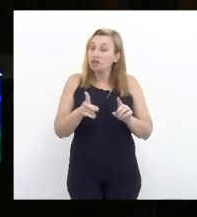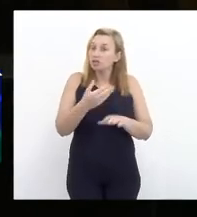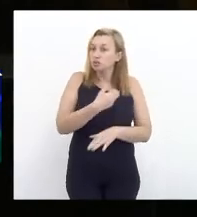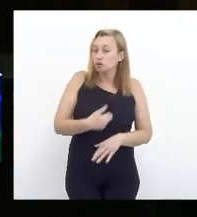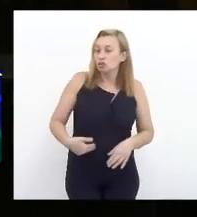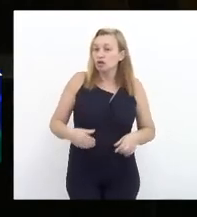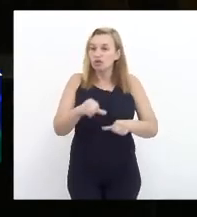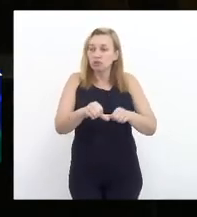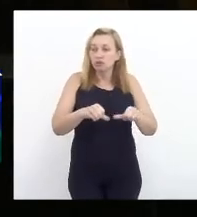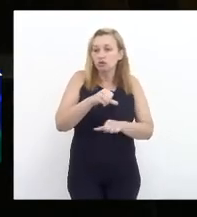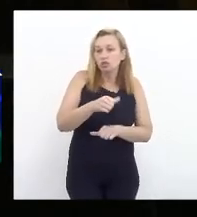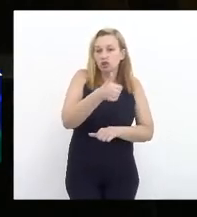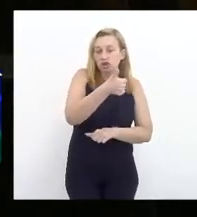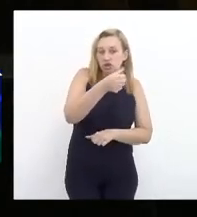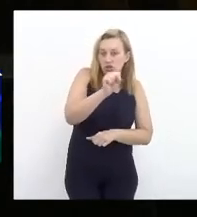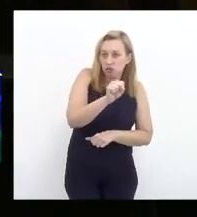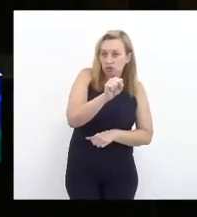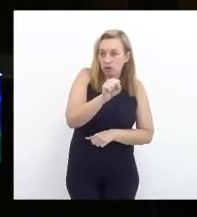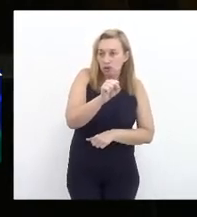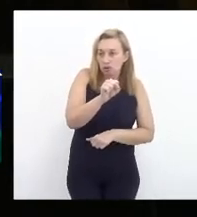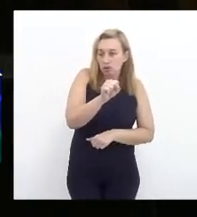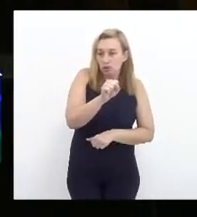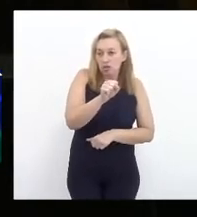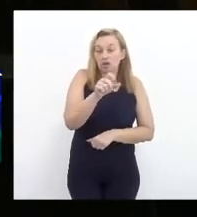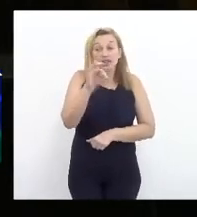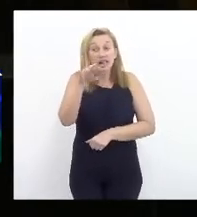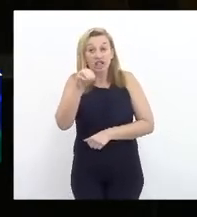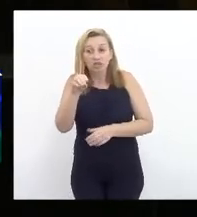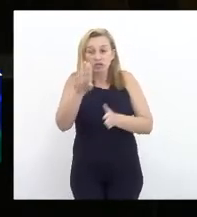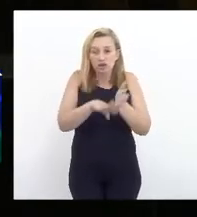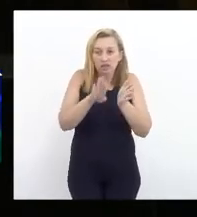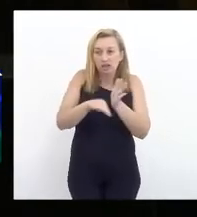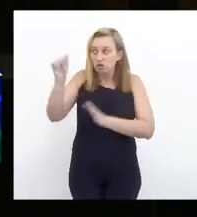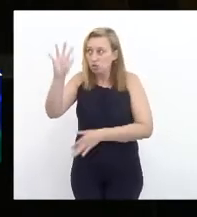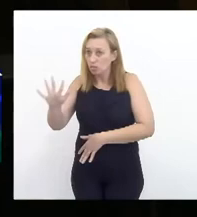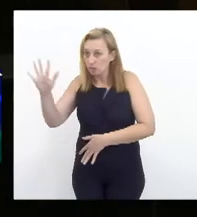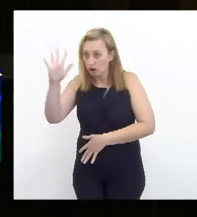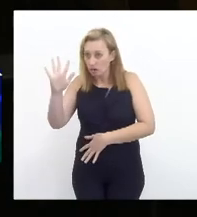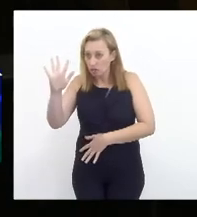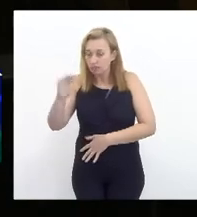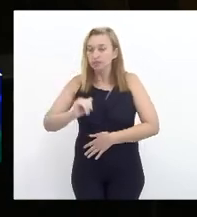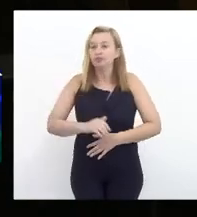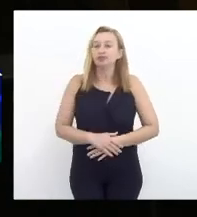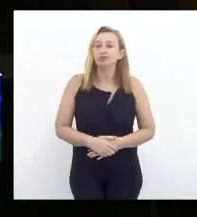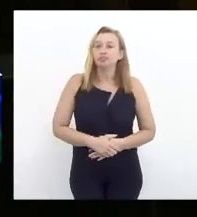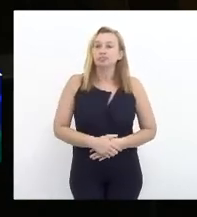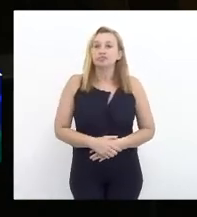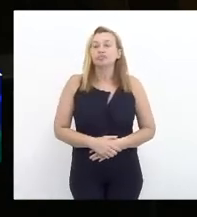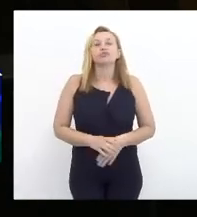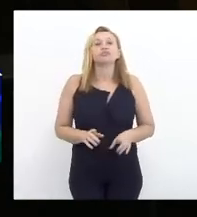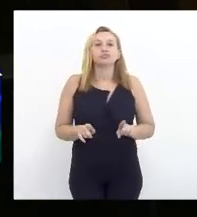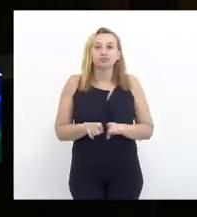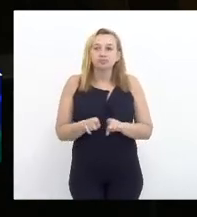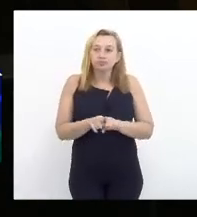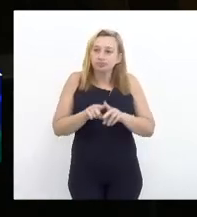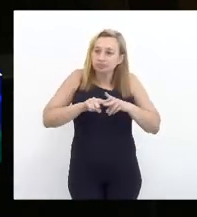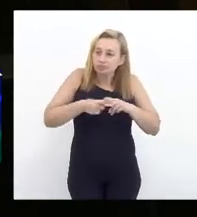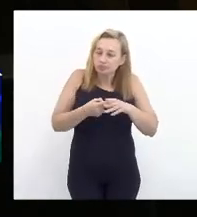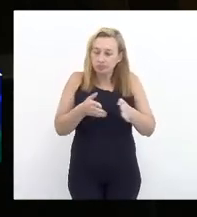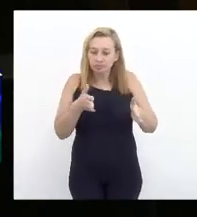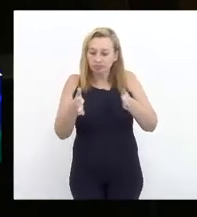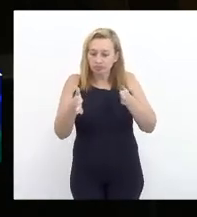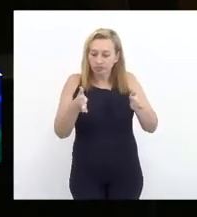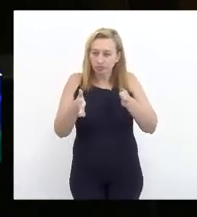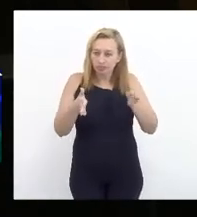também mudou de 18 para 18, como teto de gasto global, ele também alterou o período